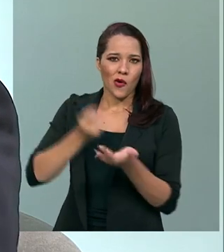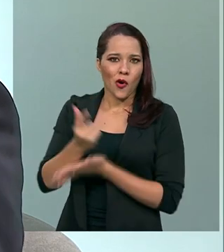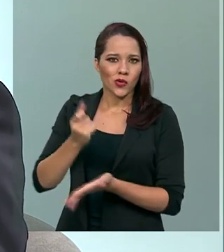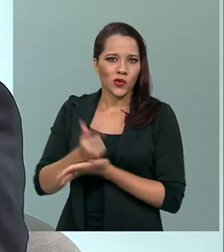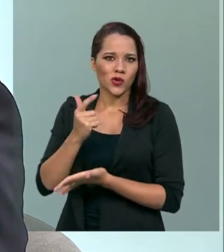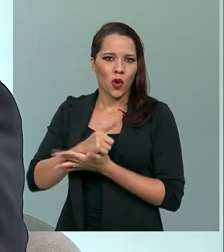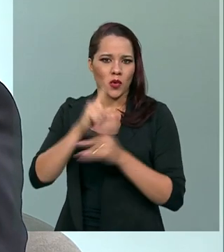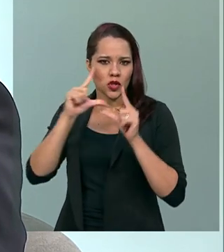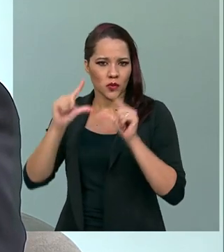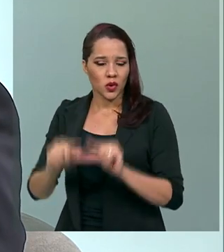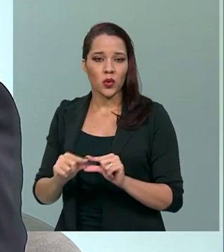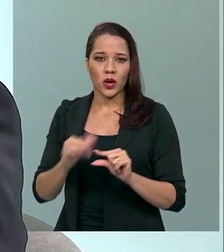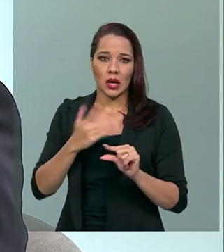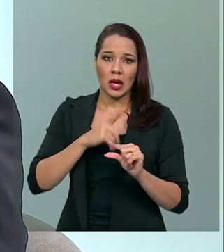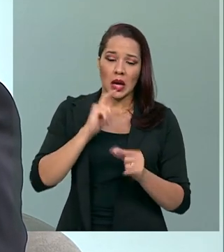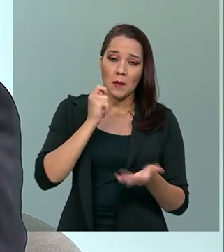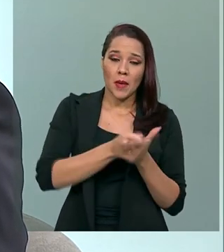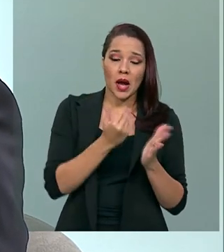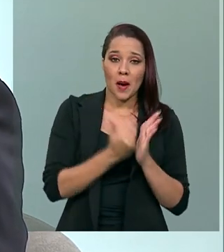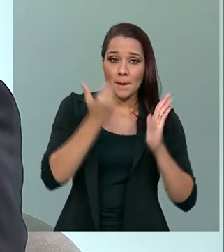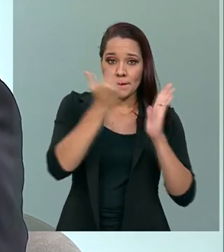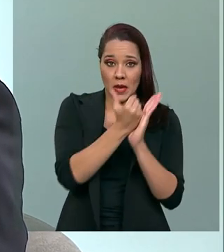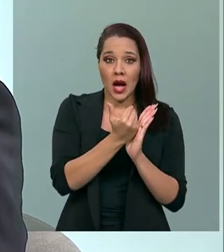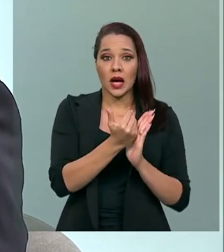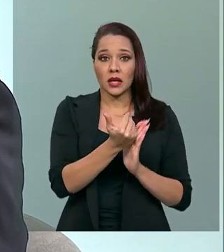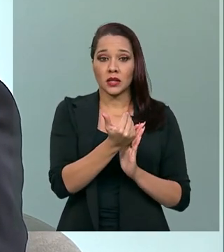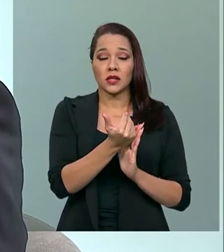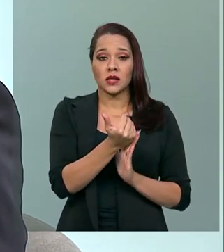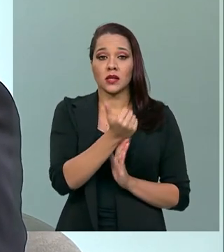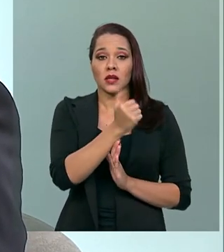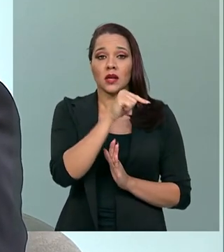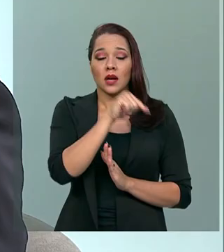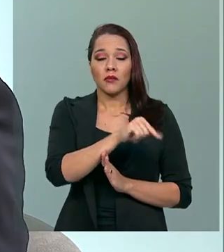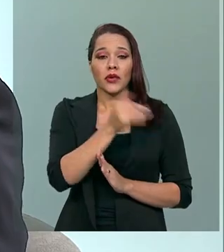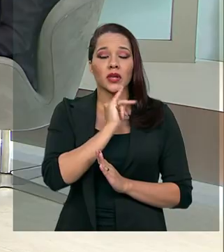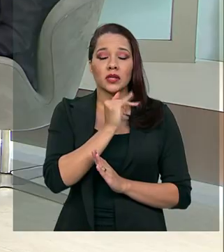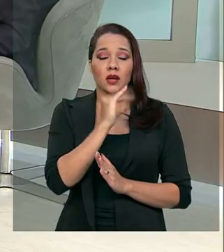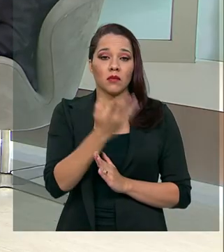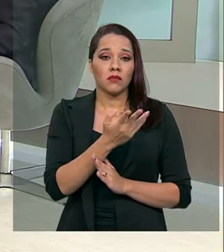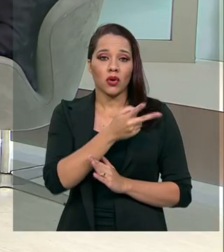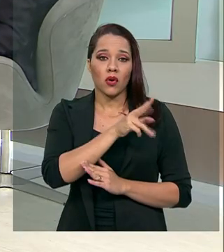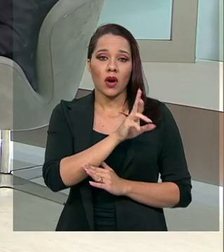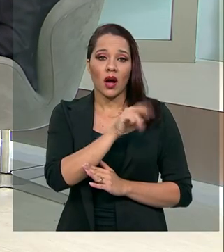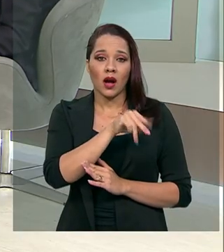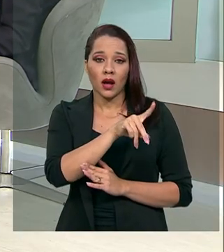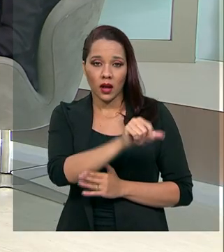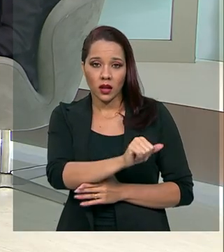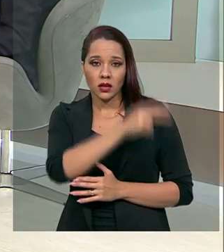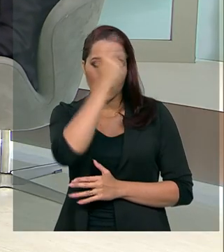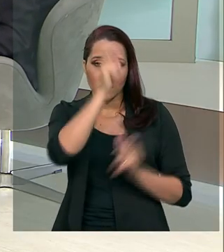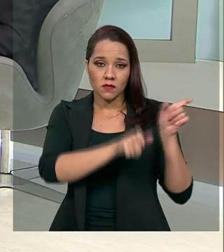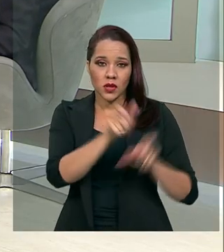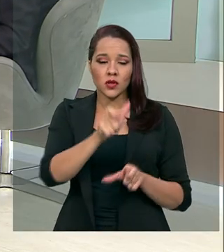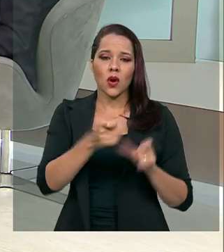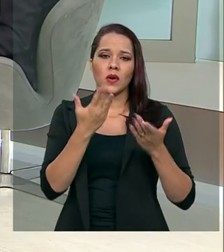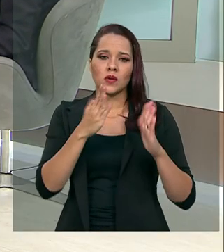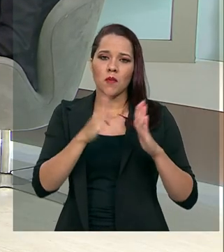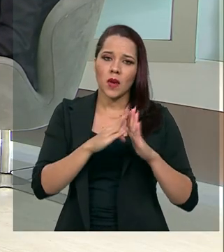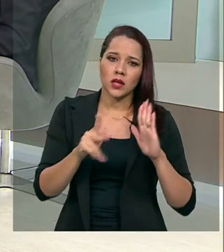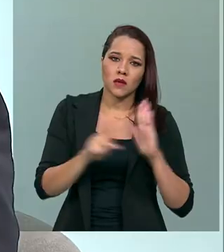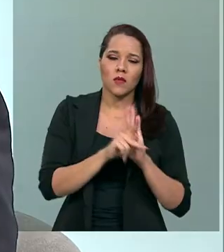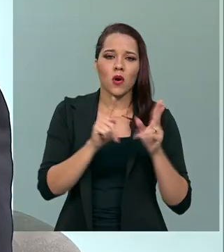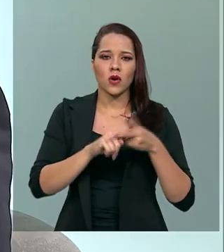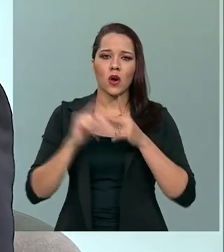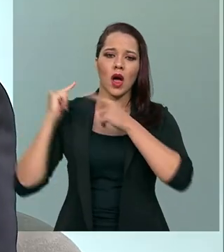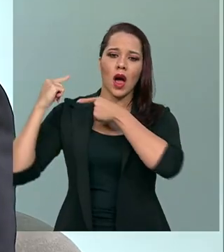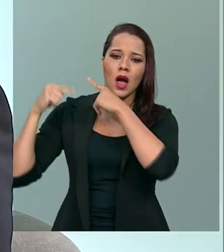diminuir um pouco a tributação sobre o consumo e passar a tributar, por exemplo, a renda das pessoas, o patrimônio, a